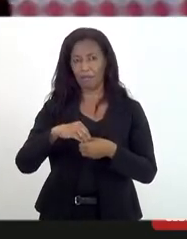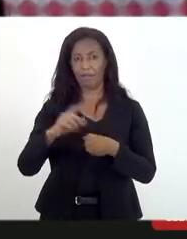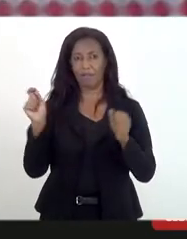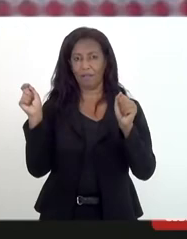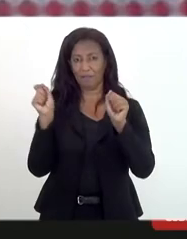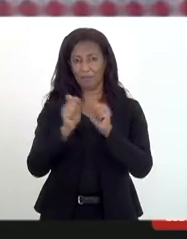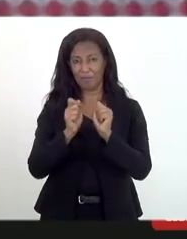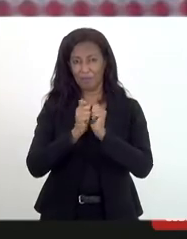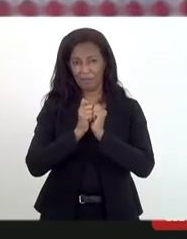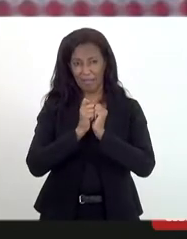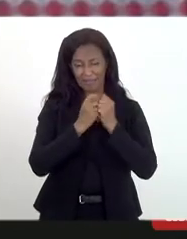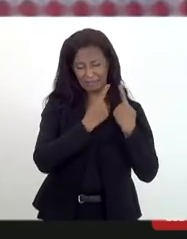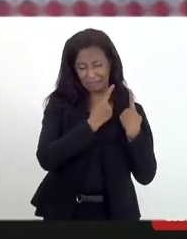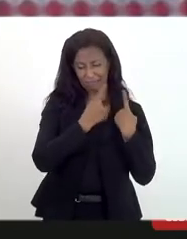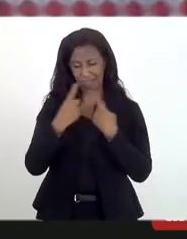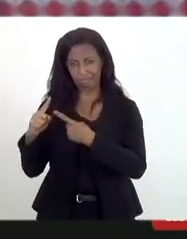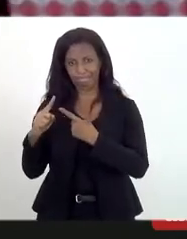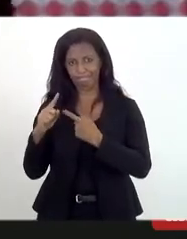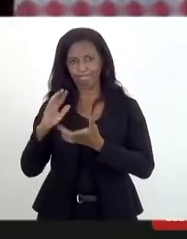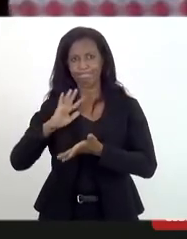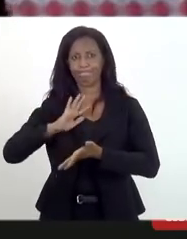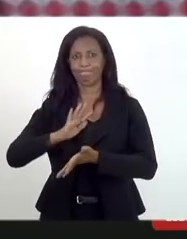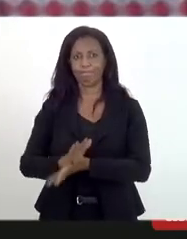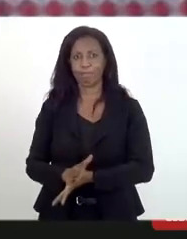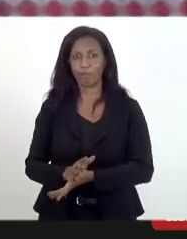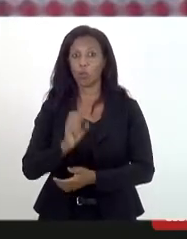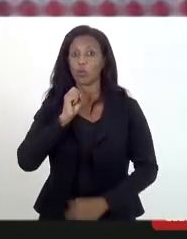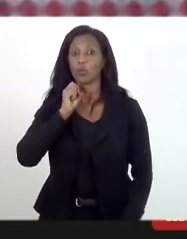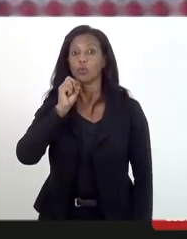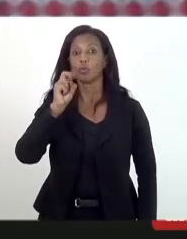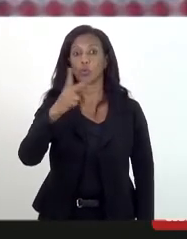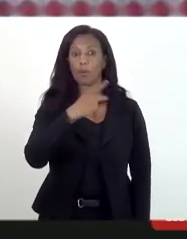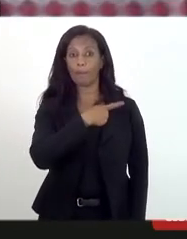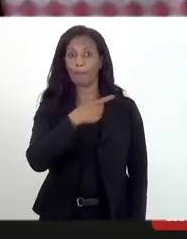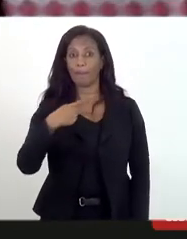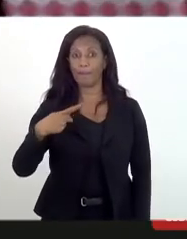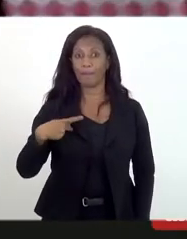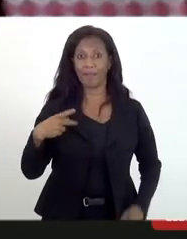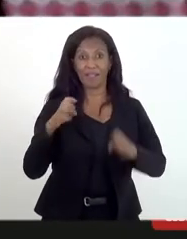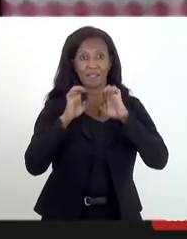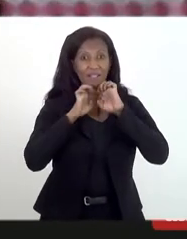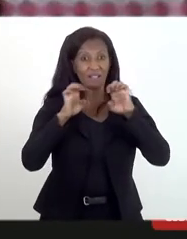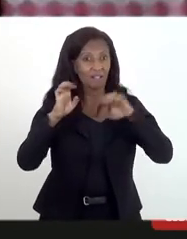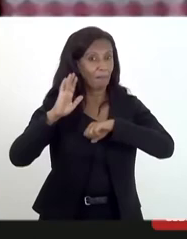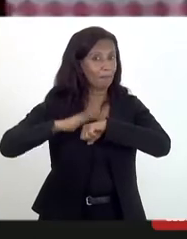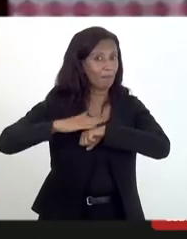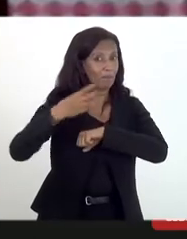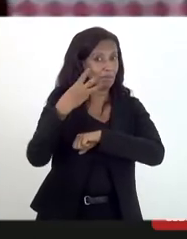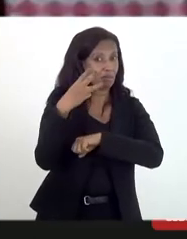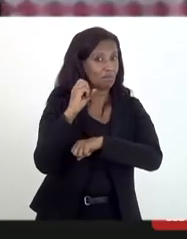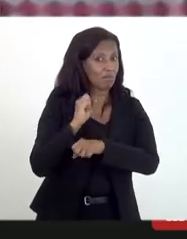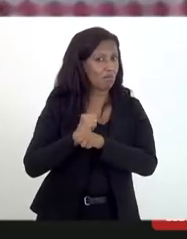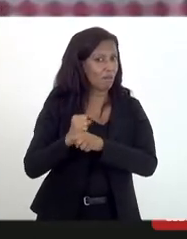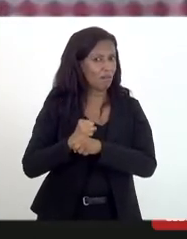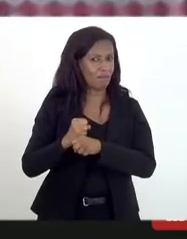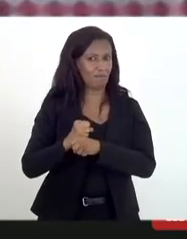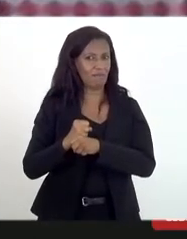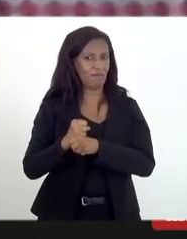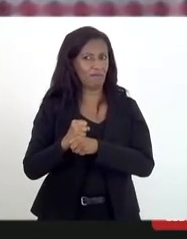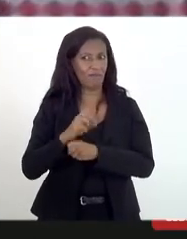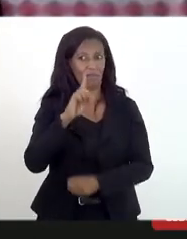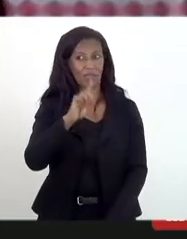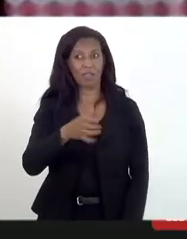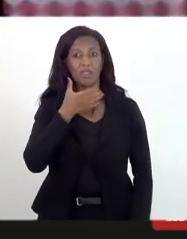atos racistas eu sou pastora sou evangélica há mais de 30 anos em dezembro em